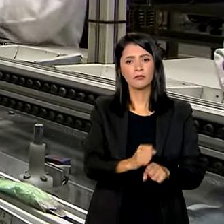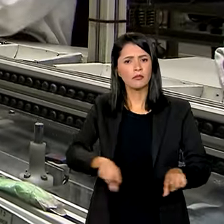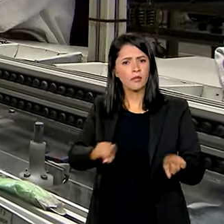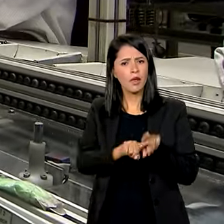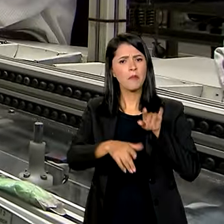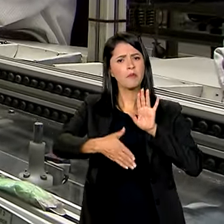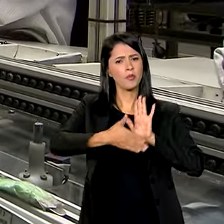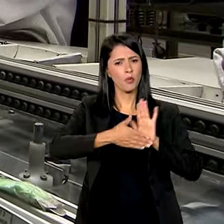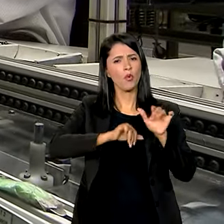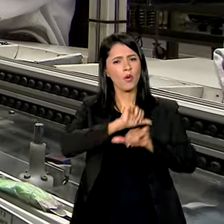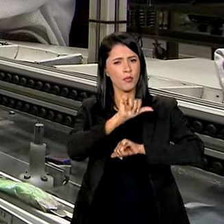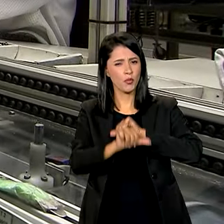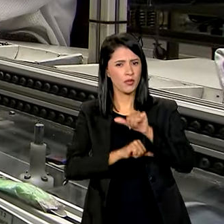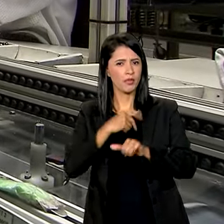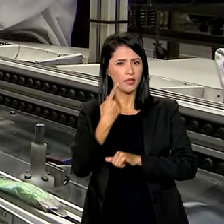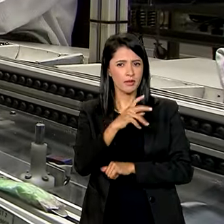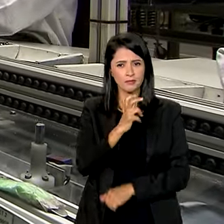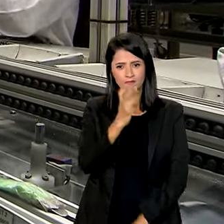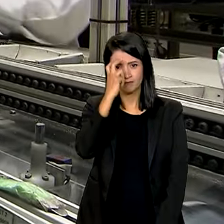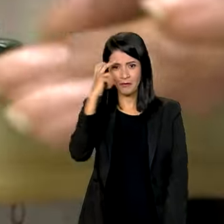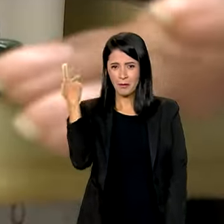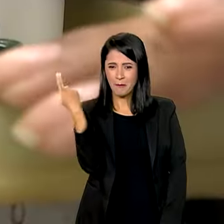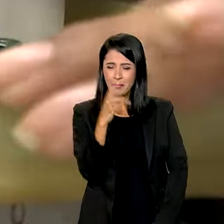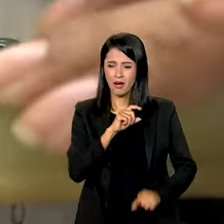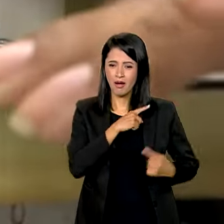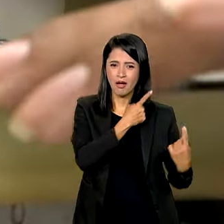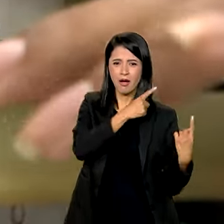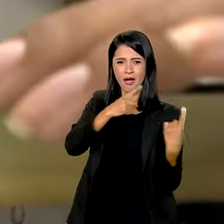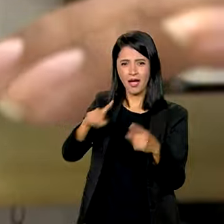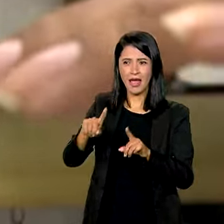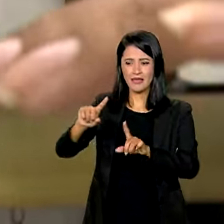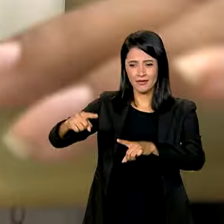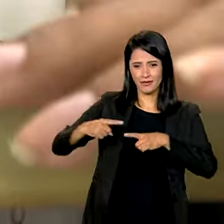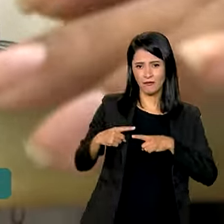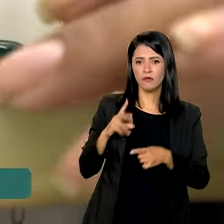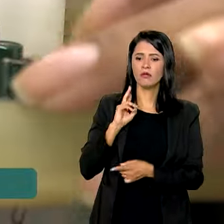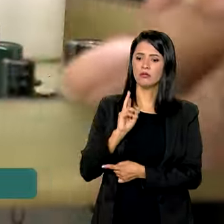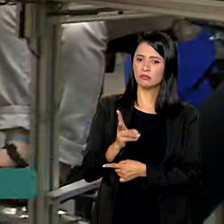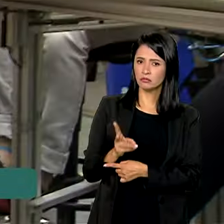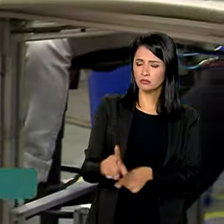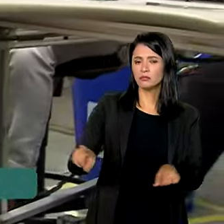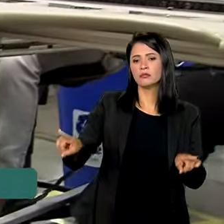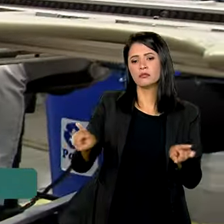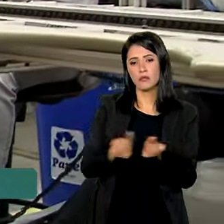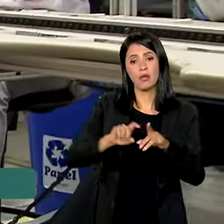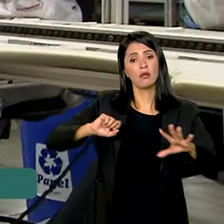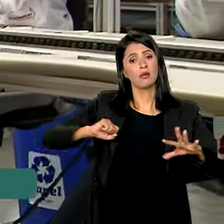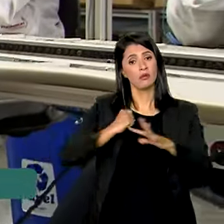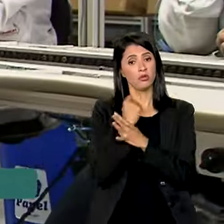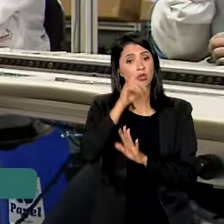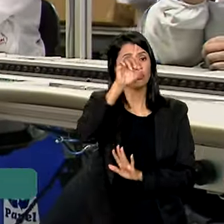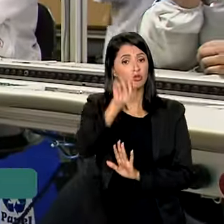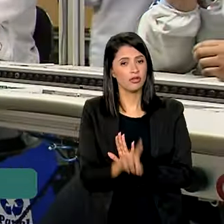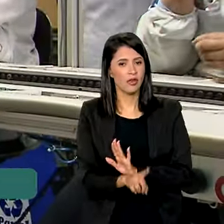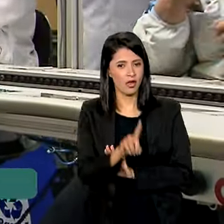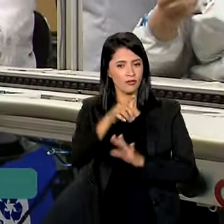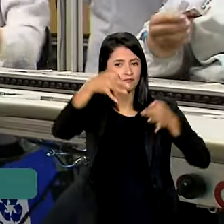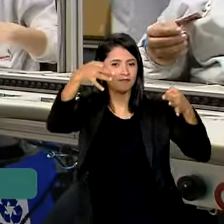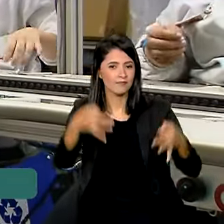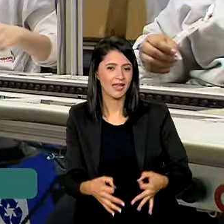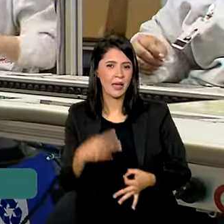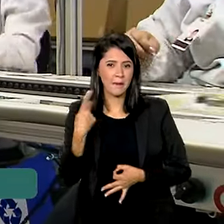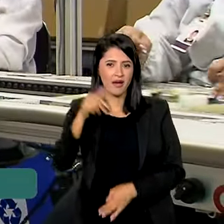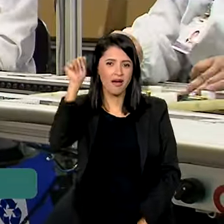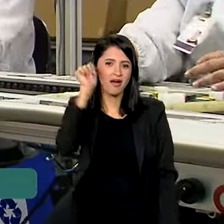de propor uma mudança cultural para enfrentar desafios persistentes e garantir direito e dignidade